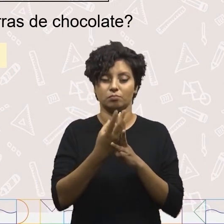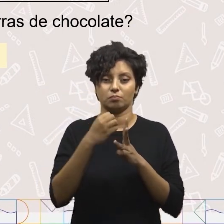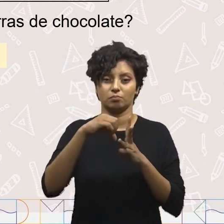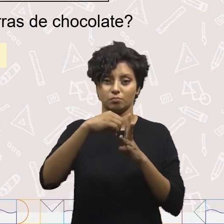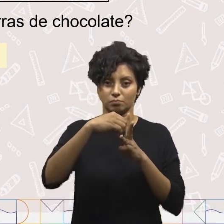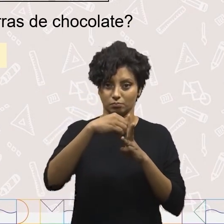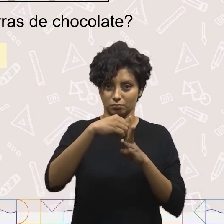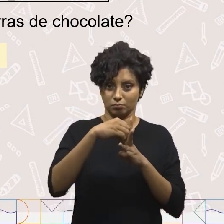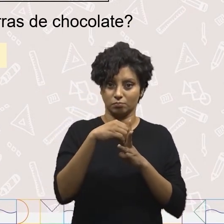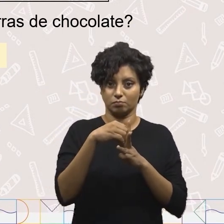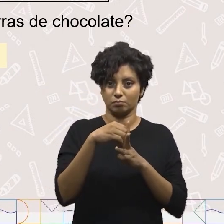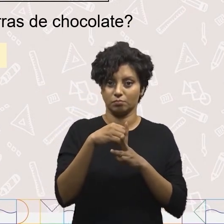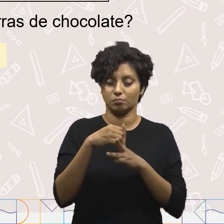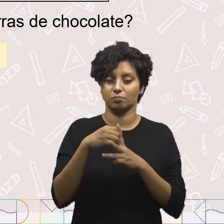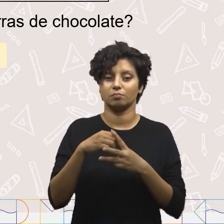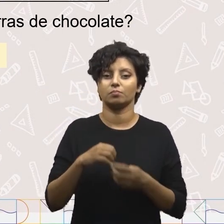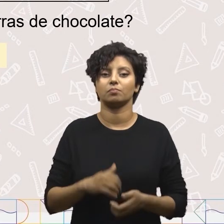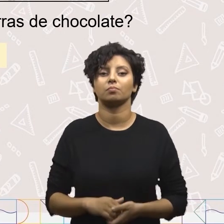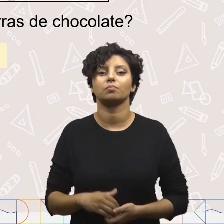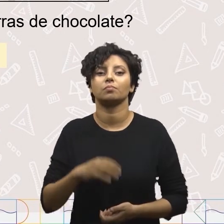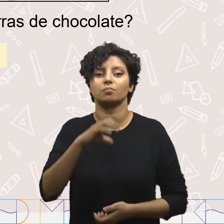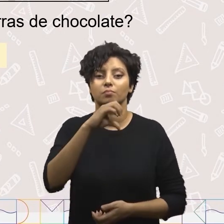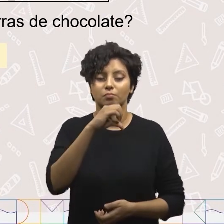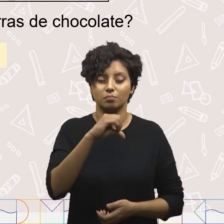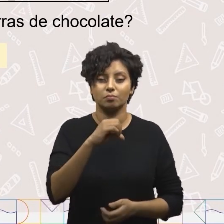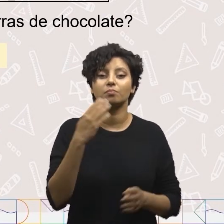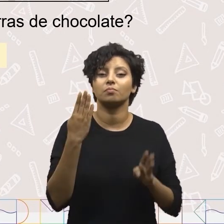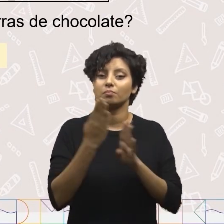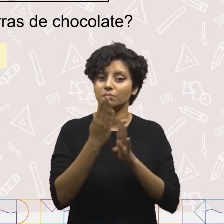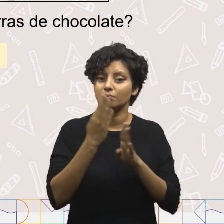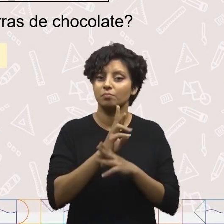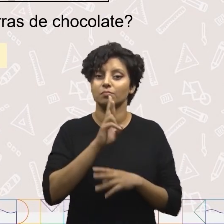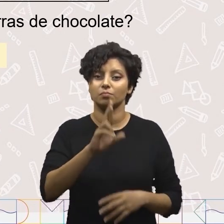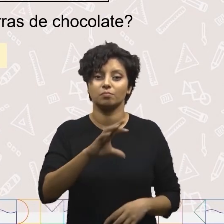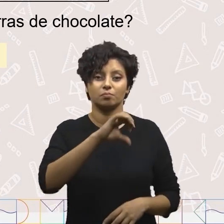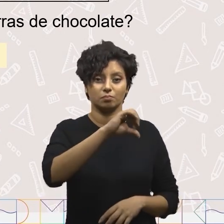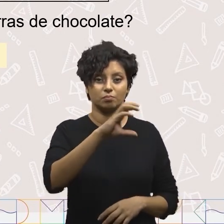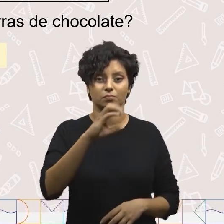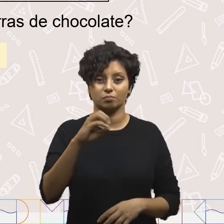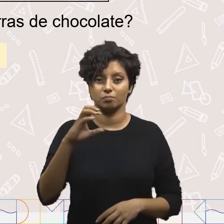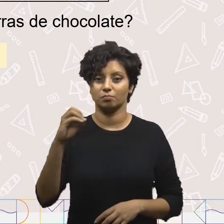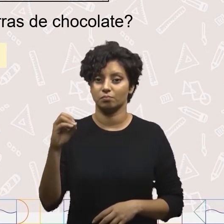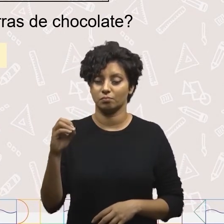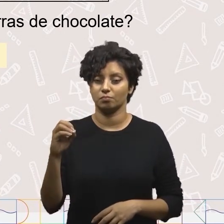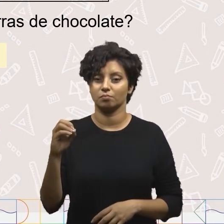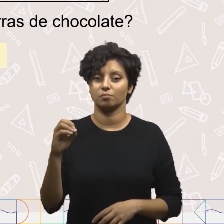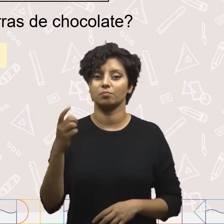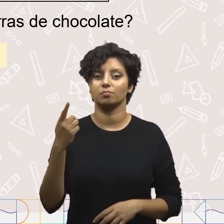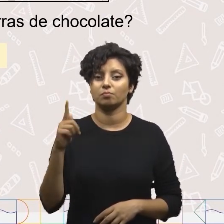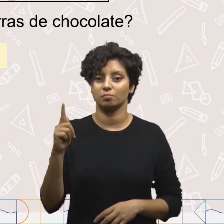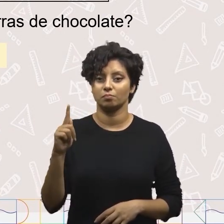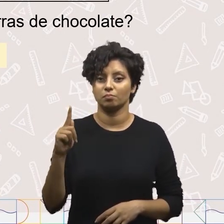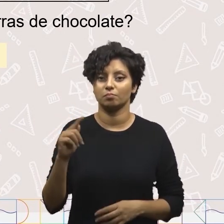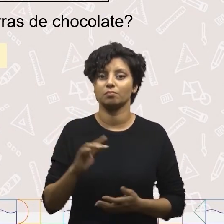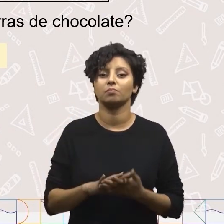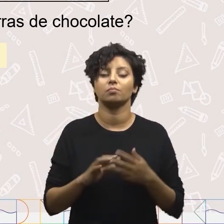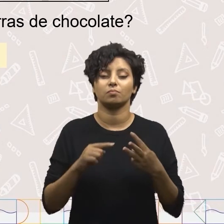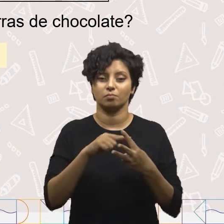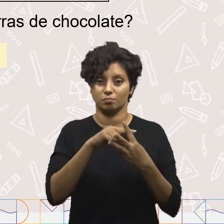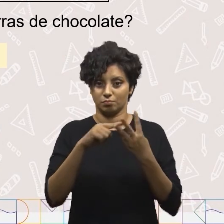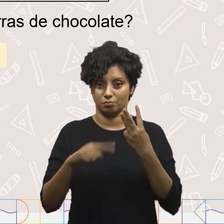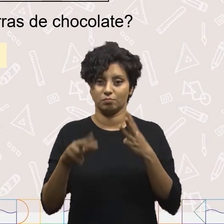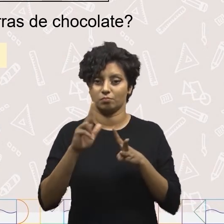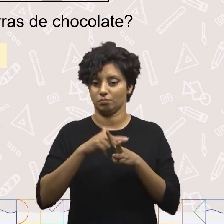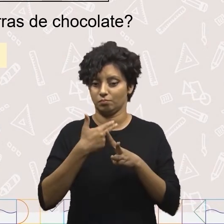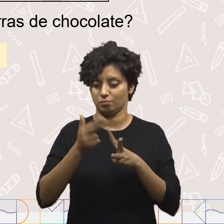três? Vai dar nove. Então, a nossa resposta é novecentos gramas. Três